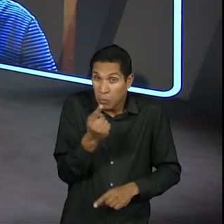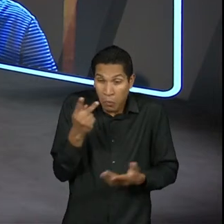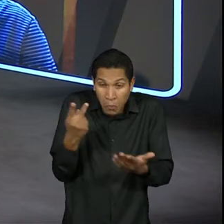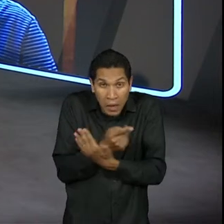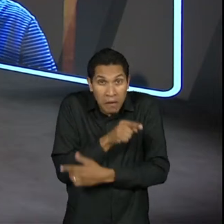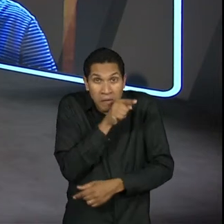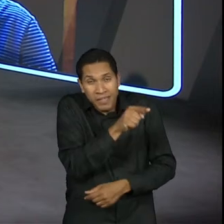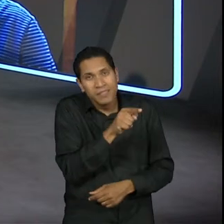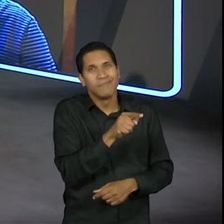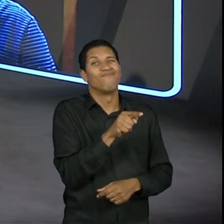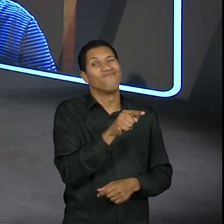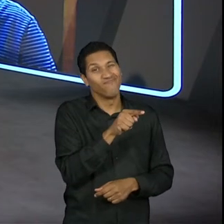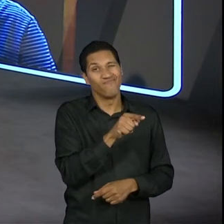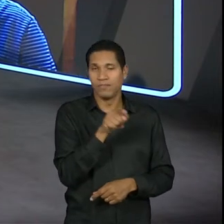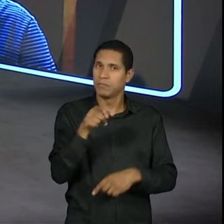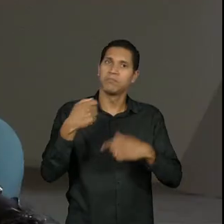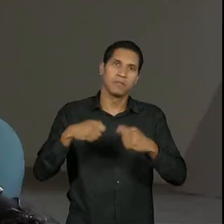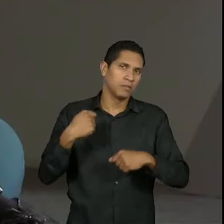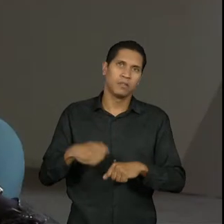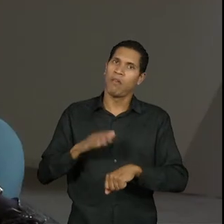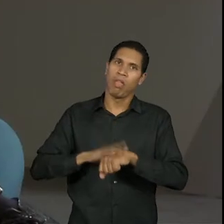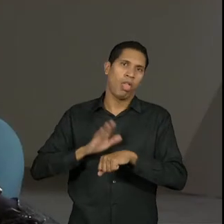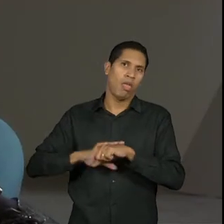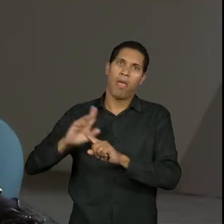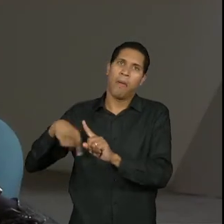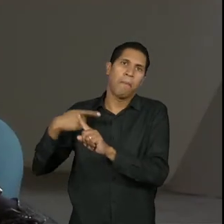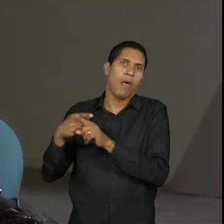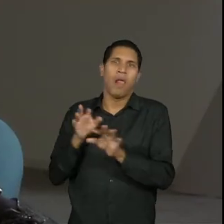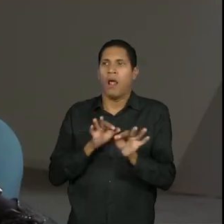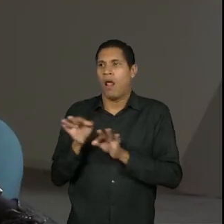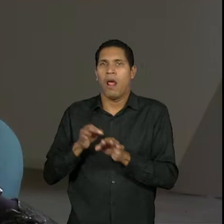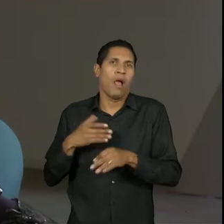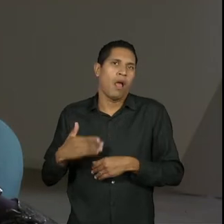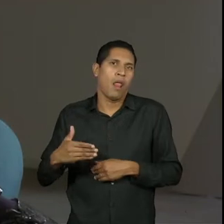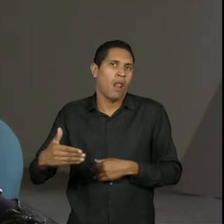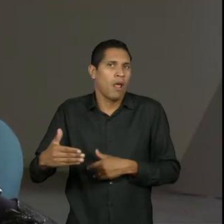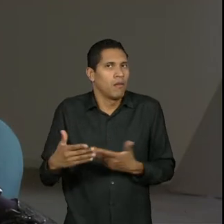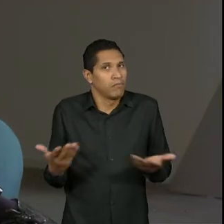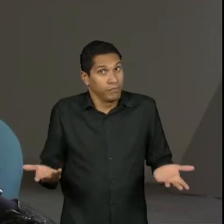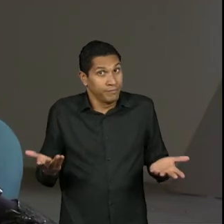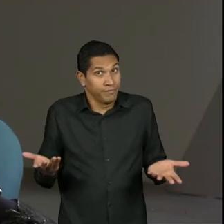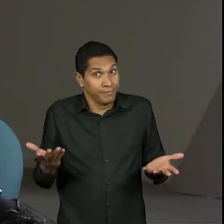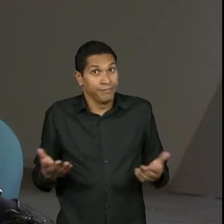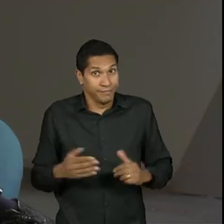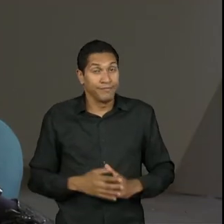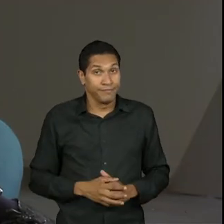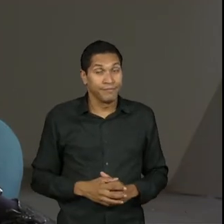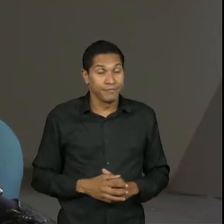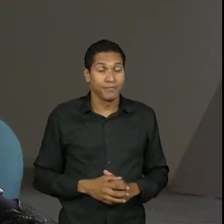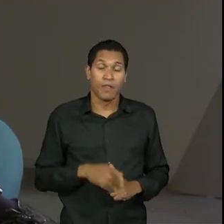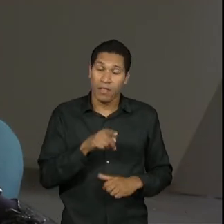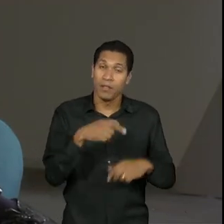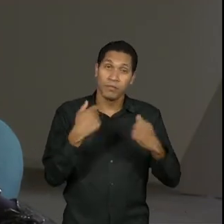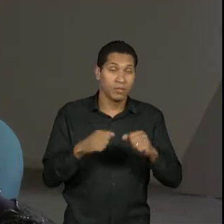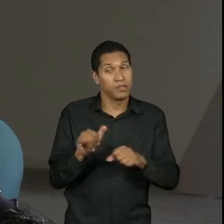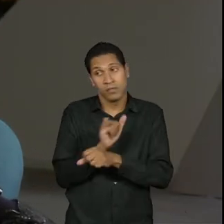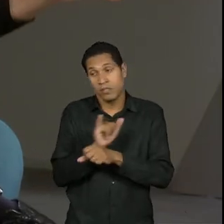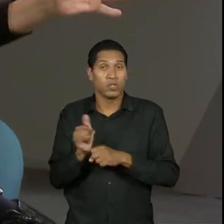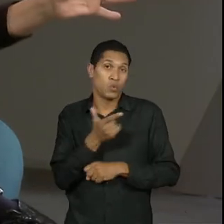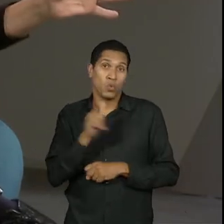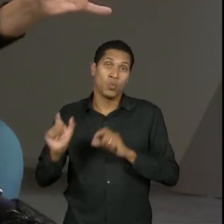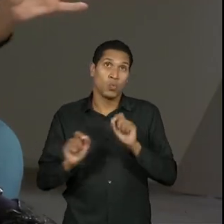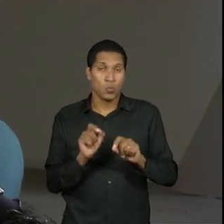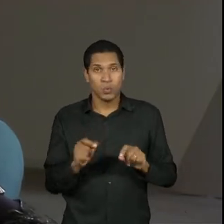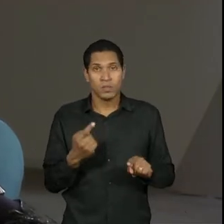caminho muda a perspectiva de conclusão dessas horas. Mesmo que você